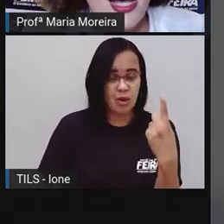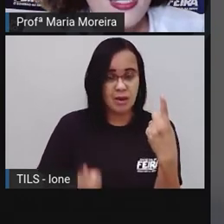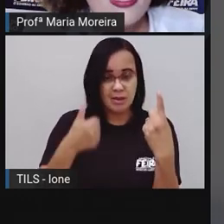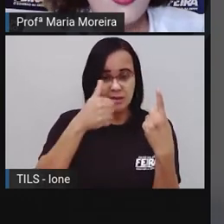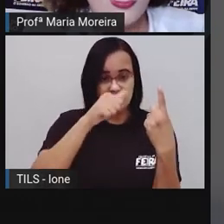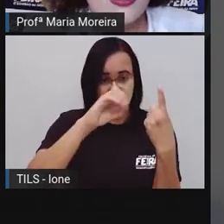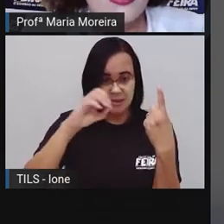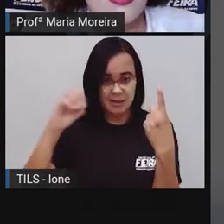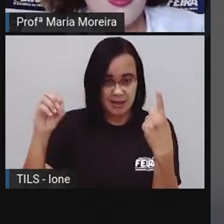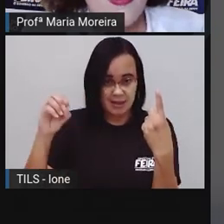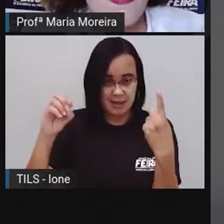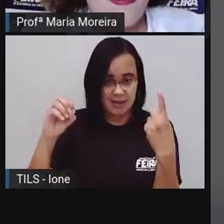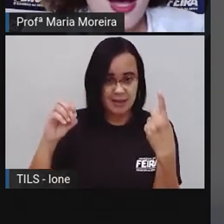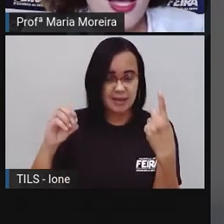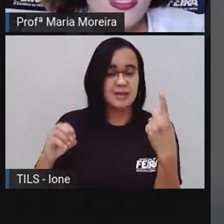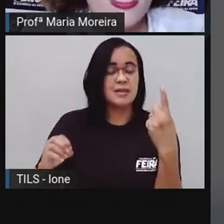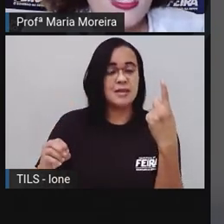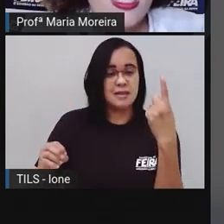Mais, quanto?